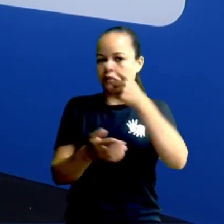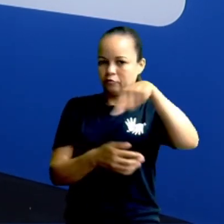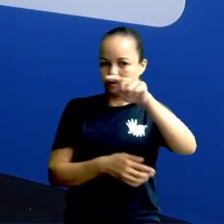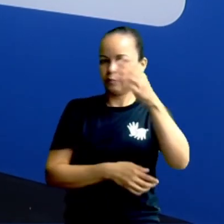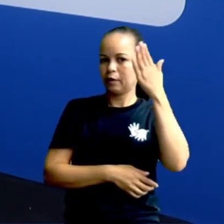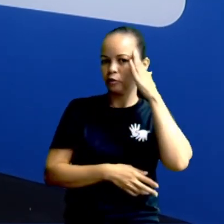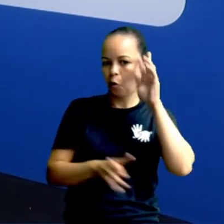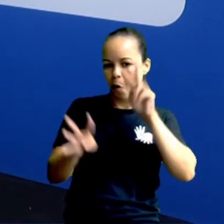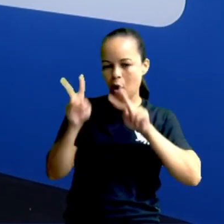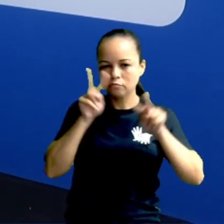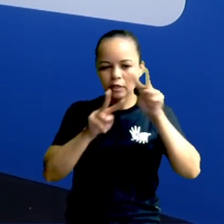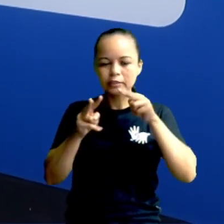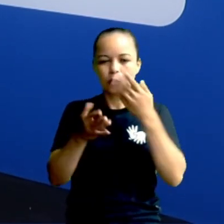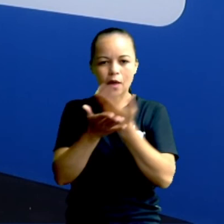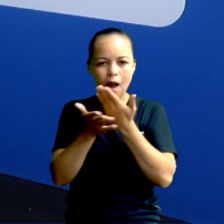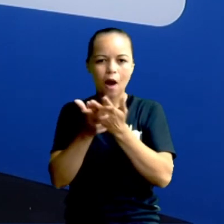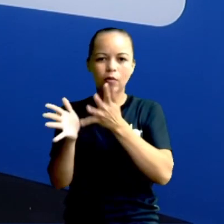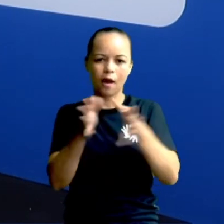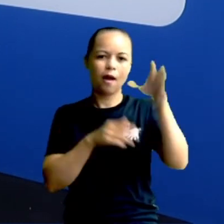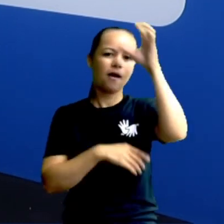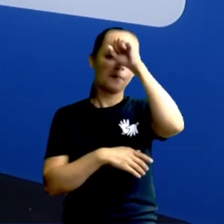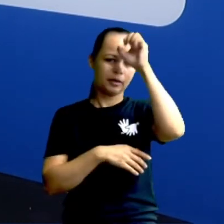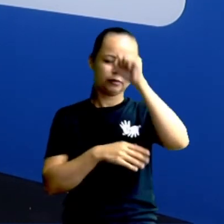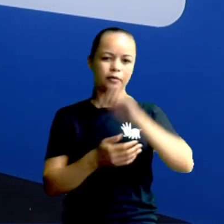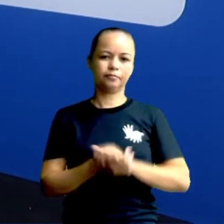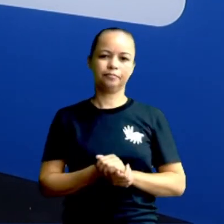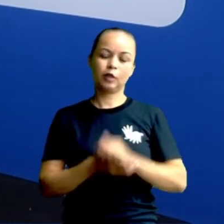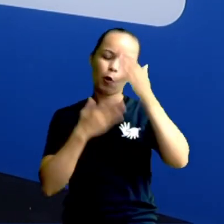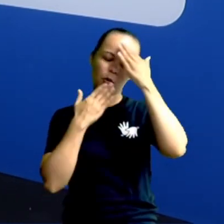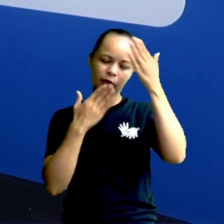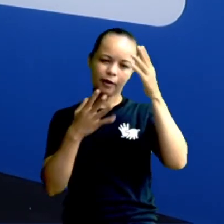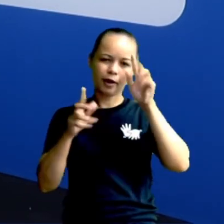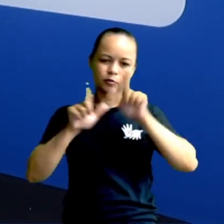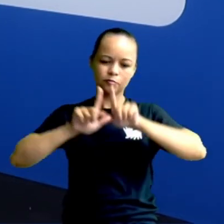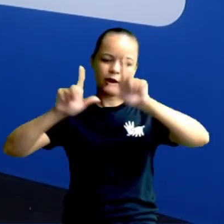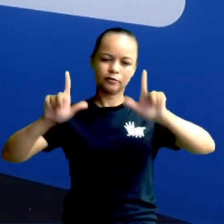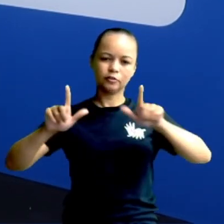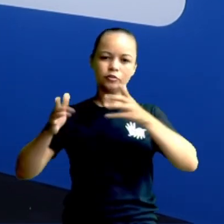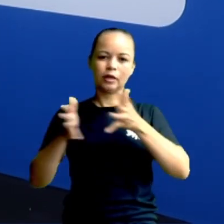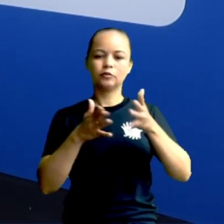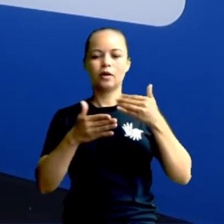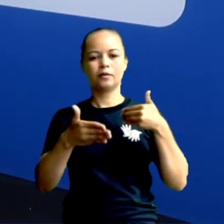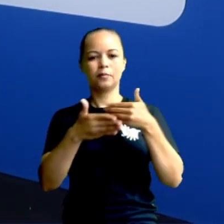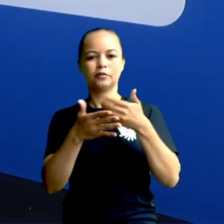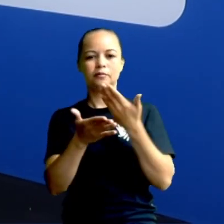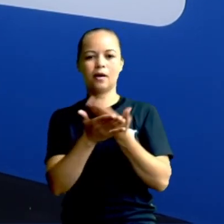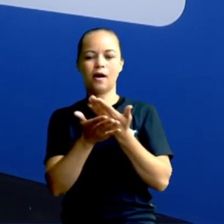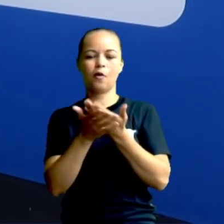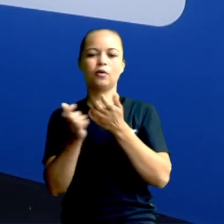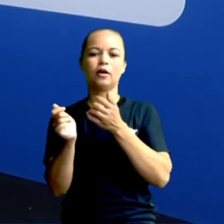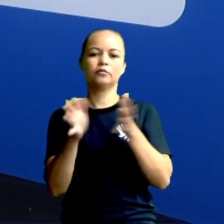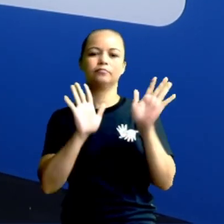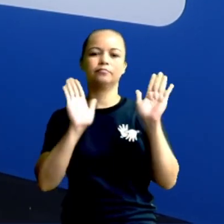direitinho, aprendeu, tá bom? Obrigada por terem assistido. Até a próxima aula. Tchau!